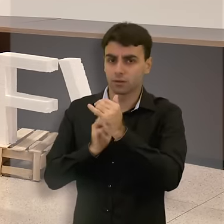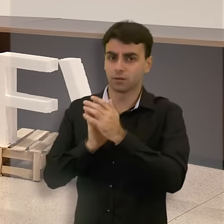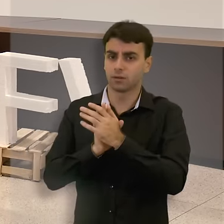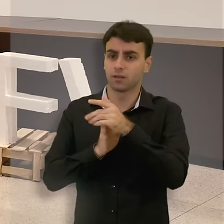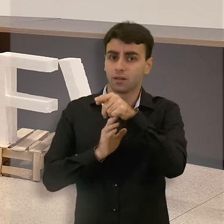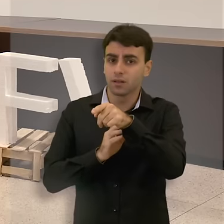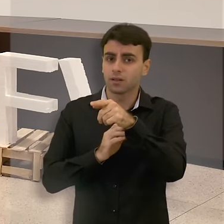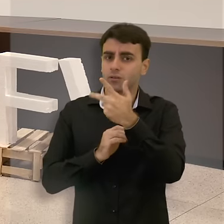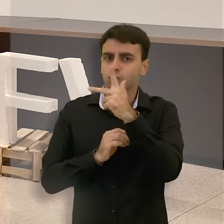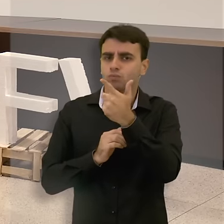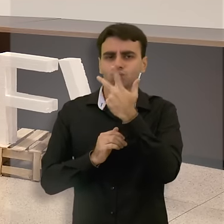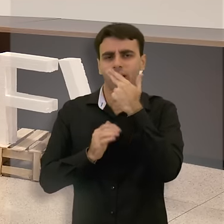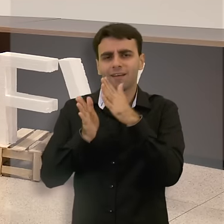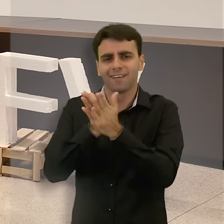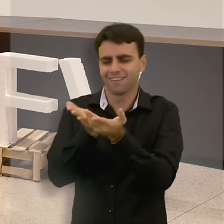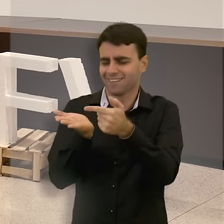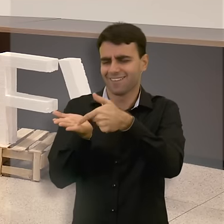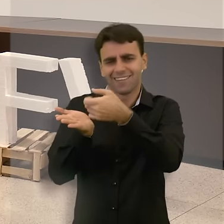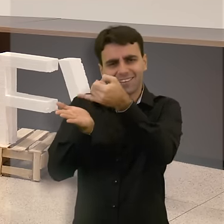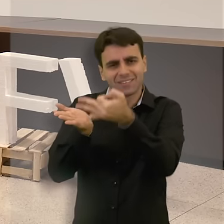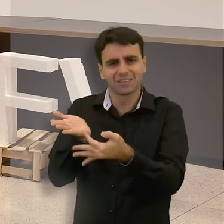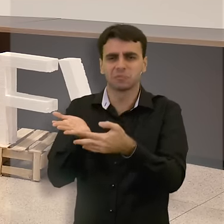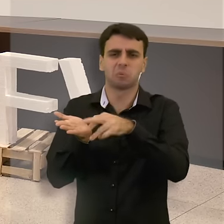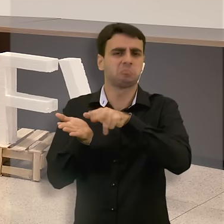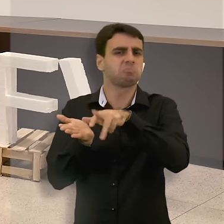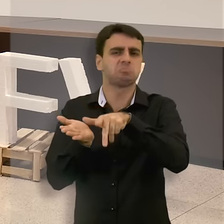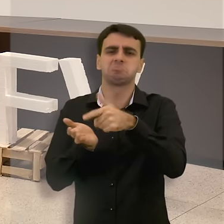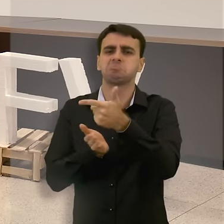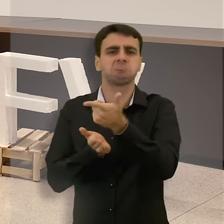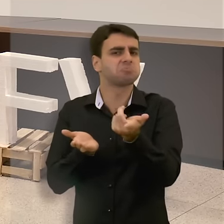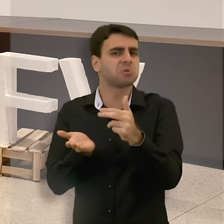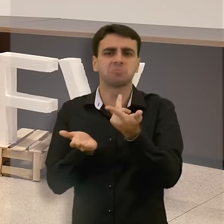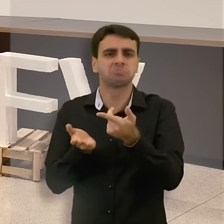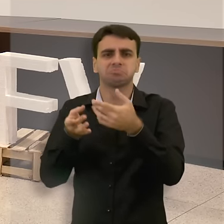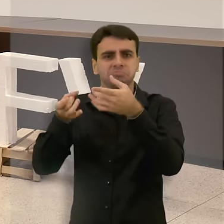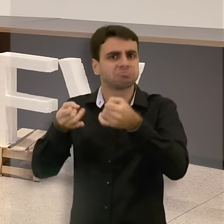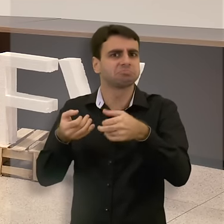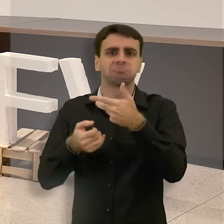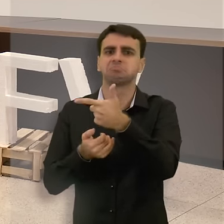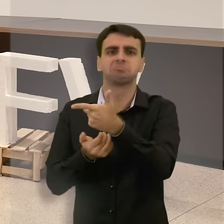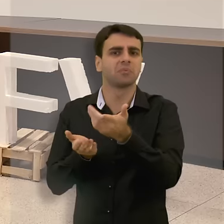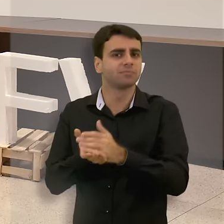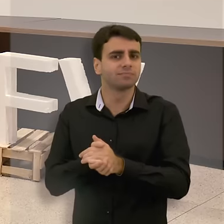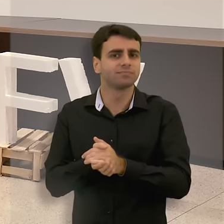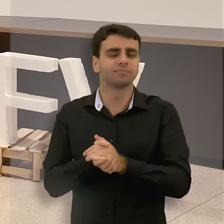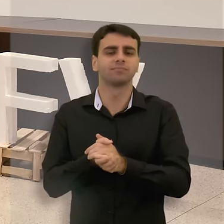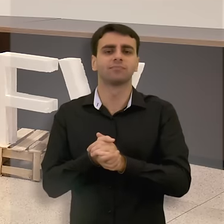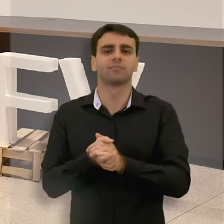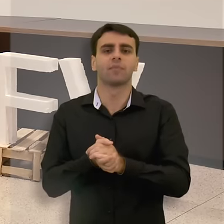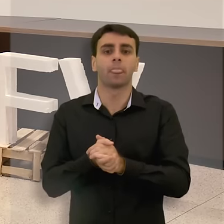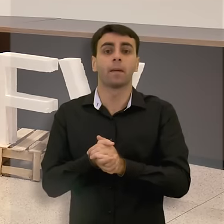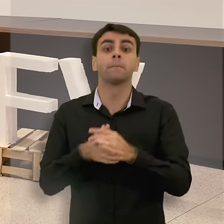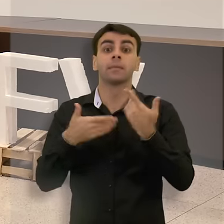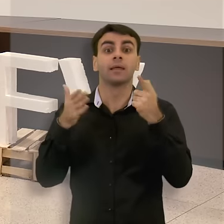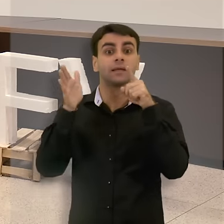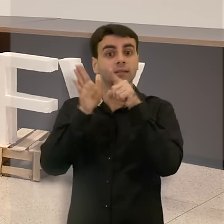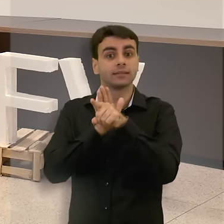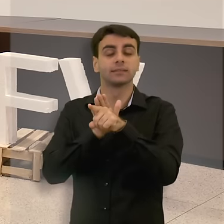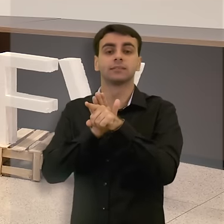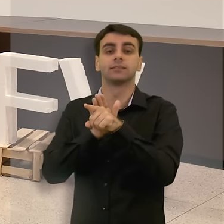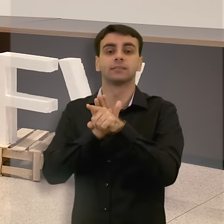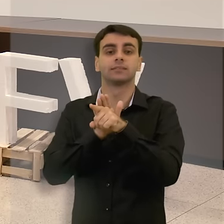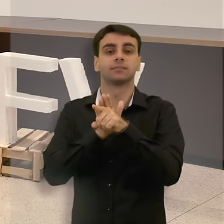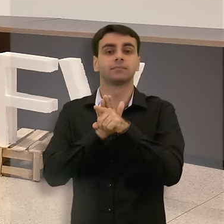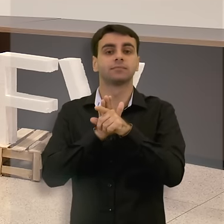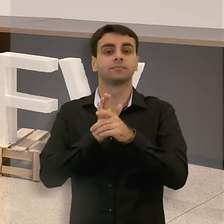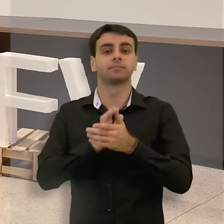isso não tem nenhum livro de casos de insônia, não existe essa descrição desse tipo de insônia. E aí eu perguntei para ele,